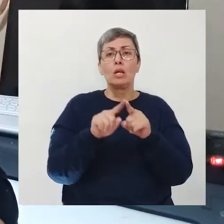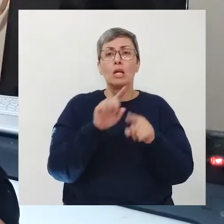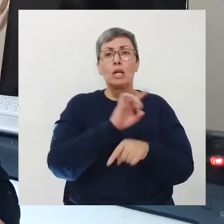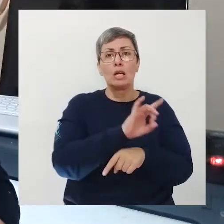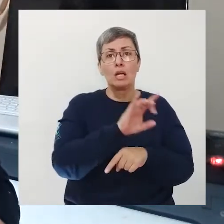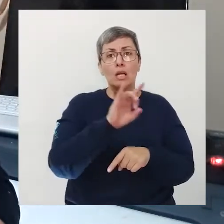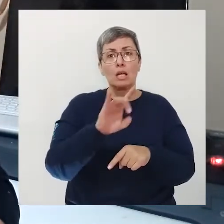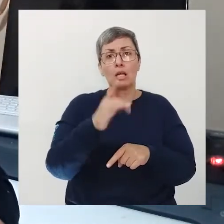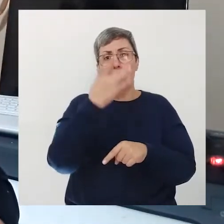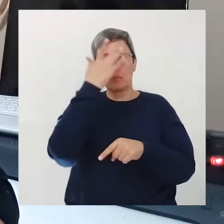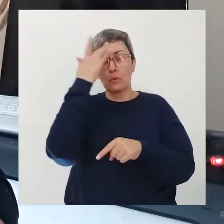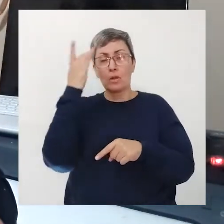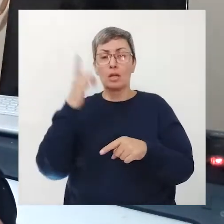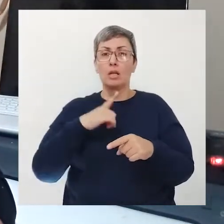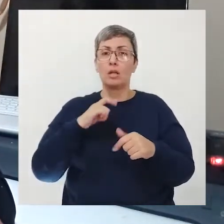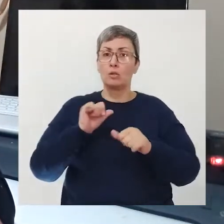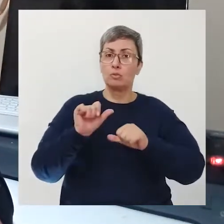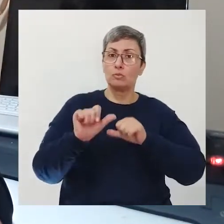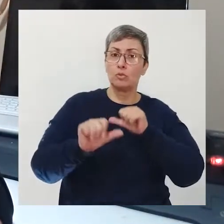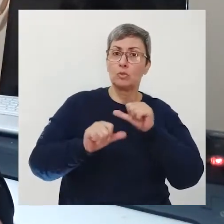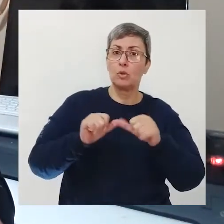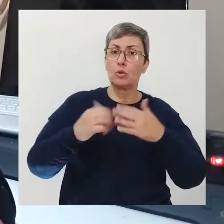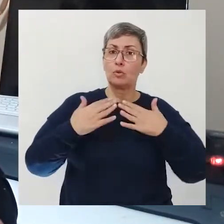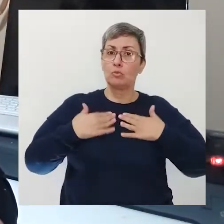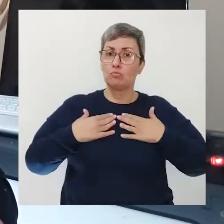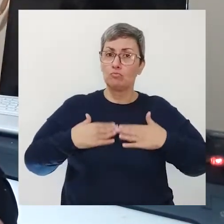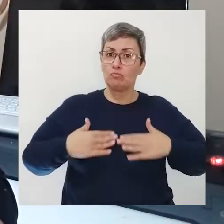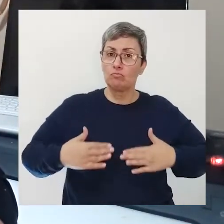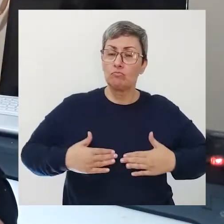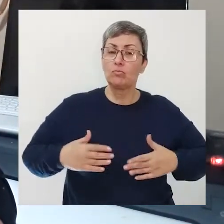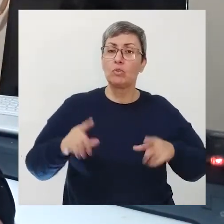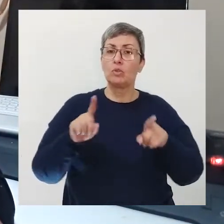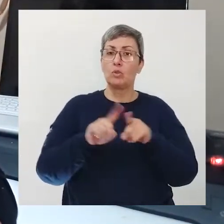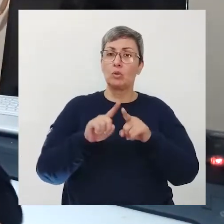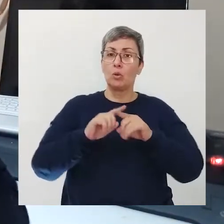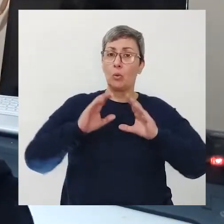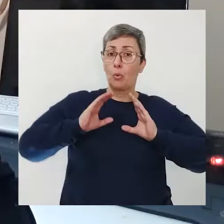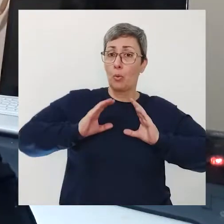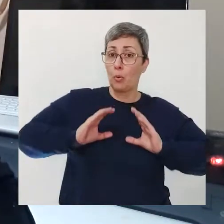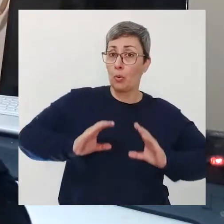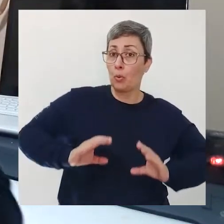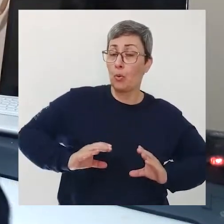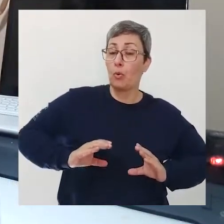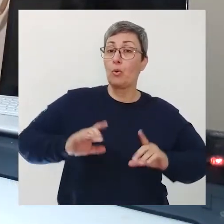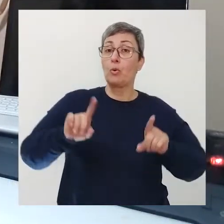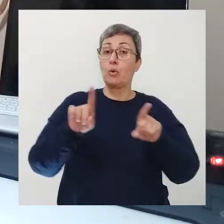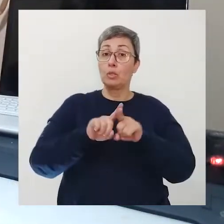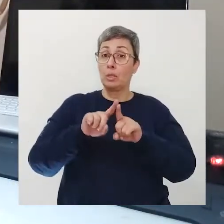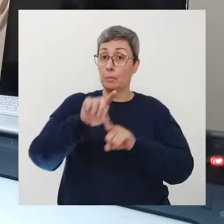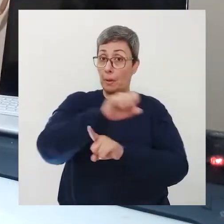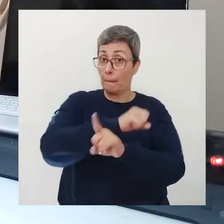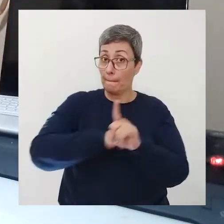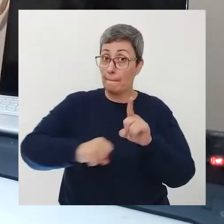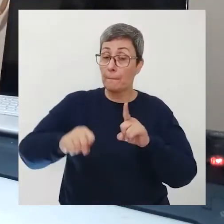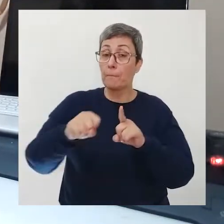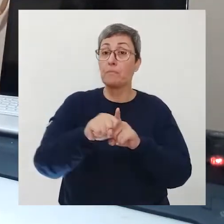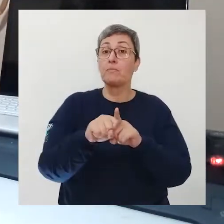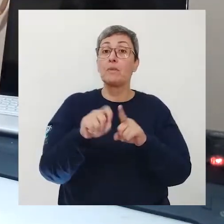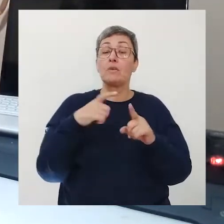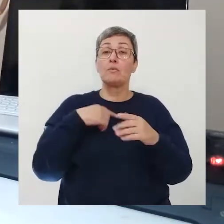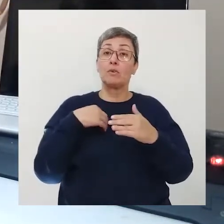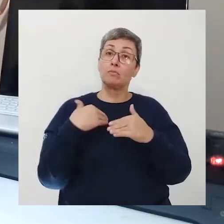cada pessoa as mudanças físicas comportamentais e sociais